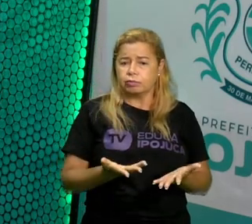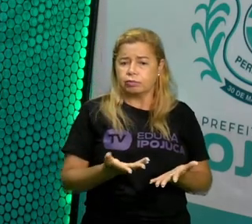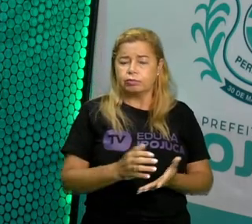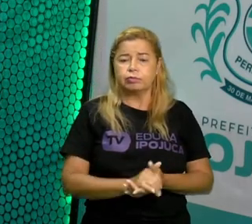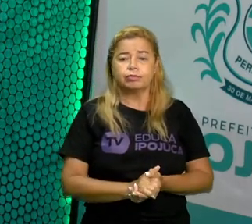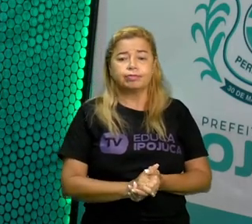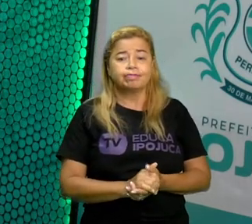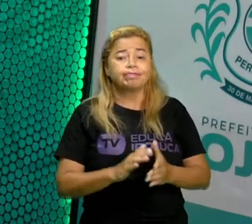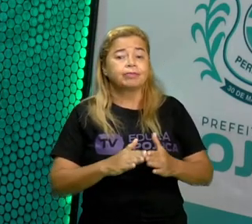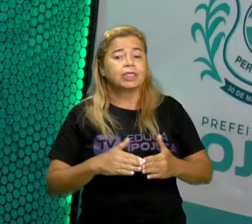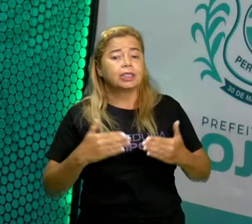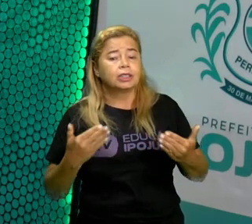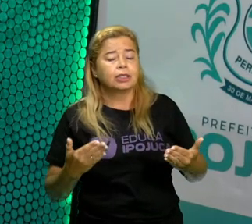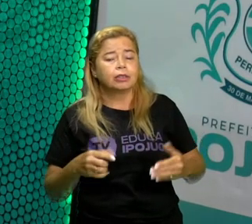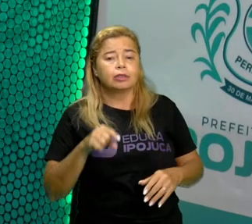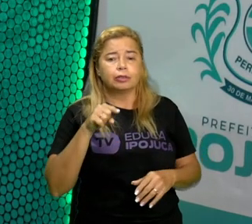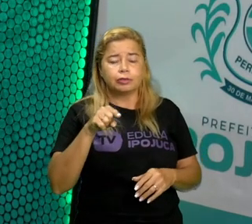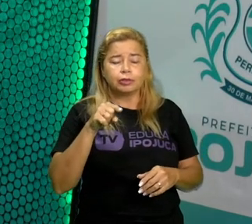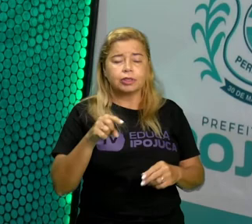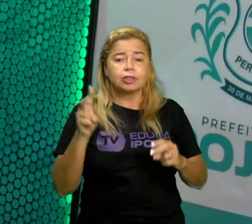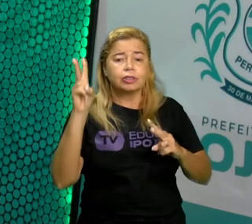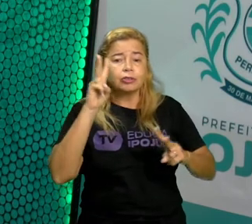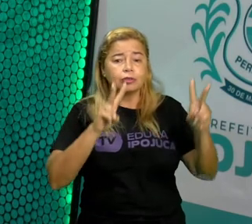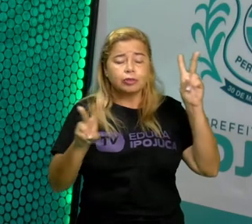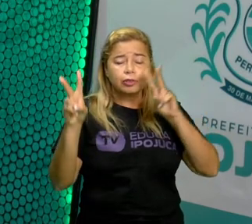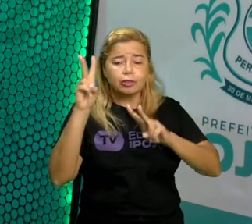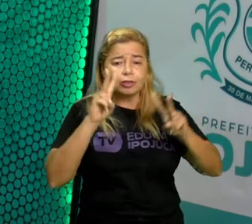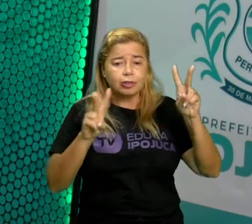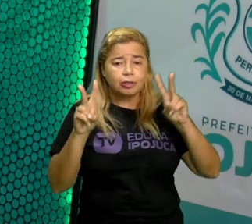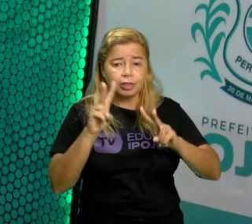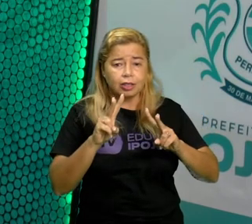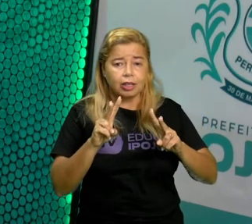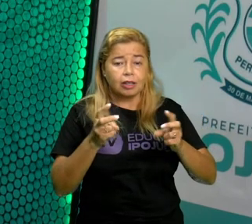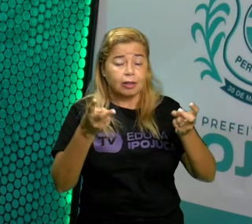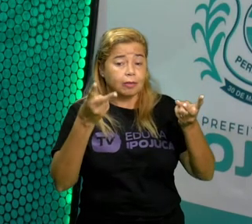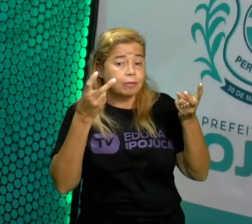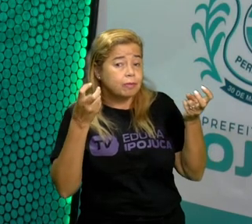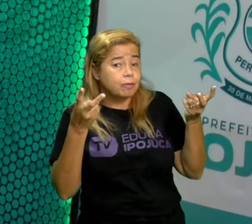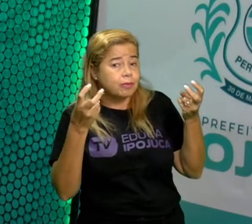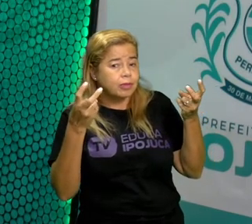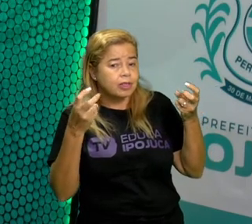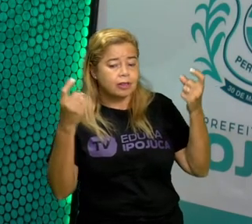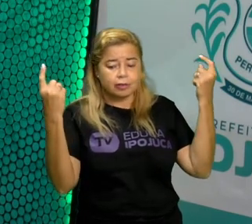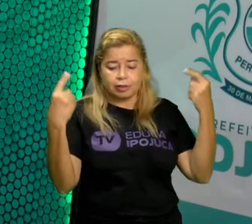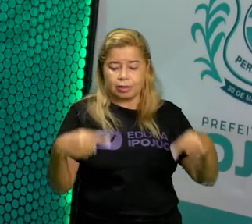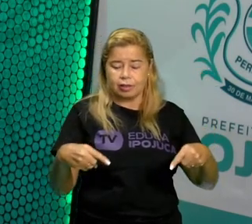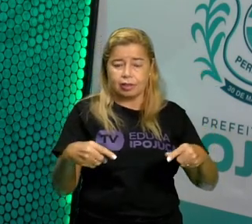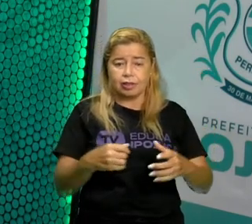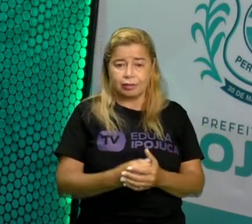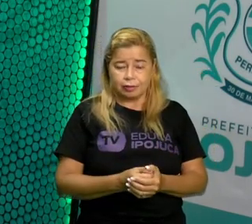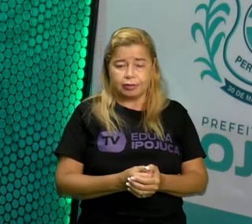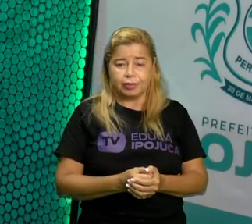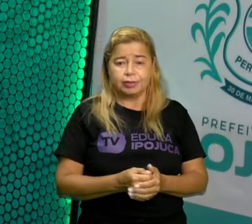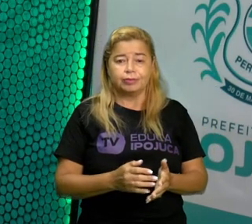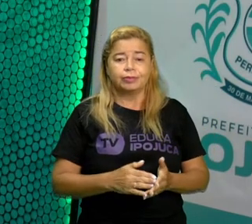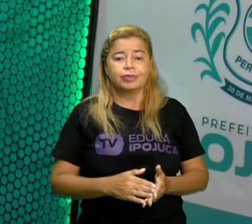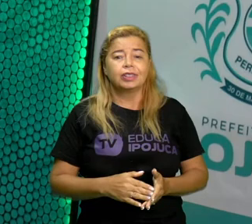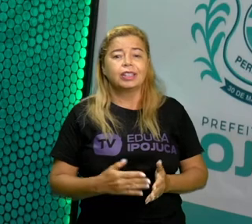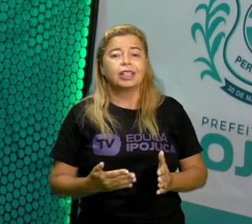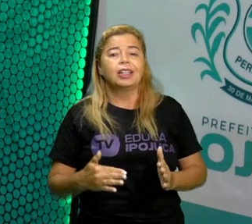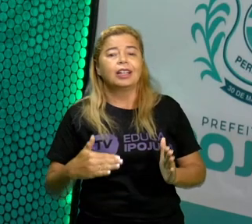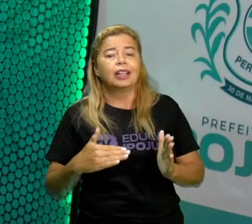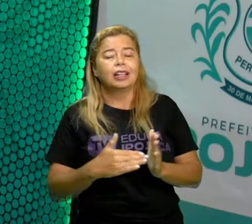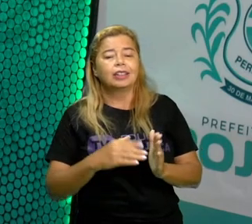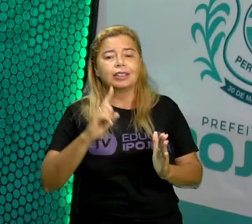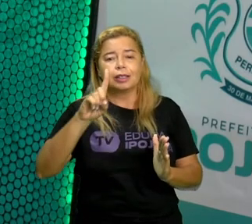É hora de analisar a reta numérica. Eu deixo esse desafio com vocês e aguardo vocês